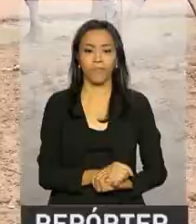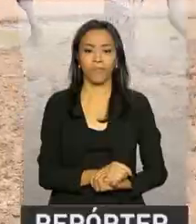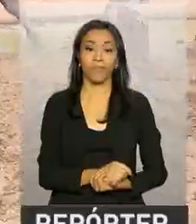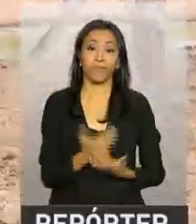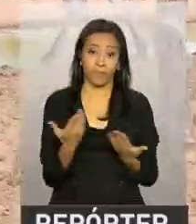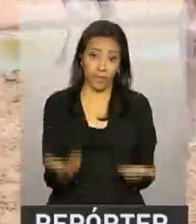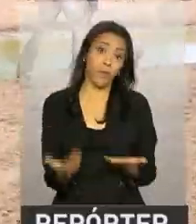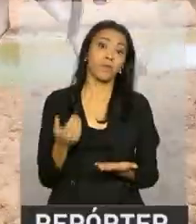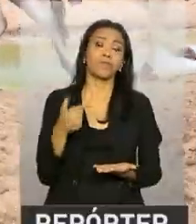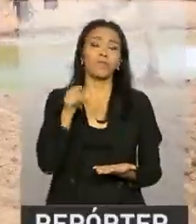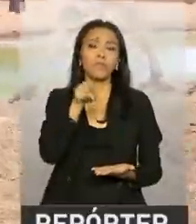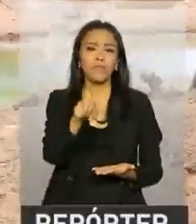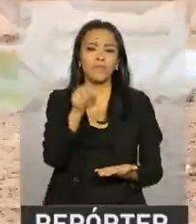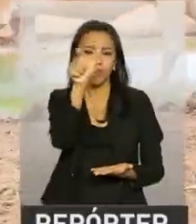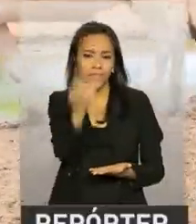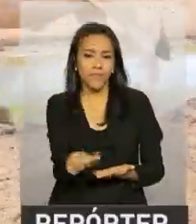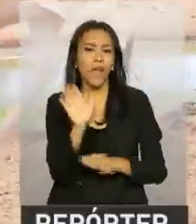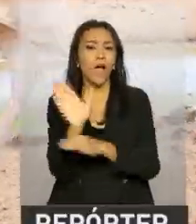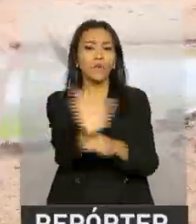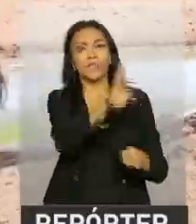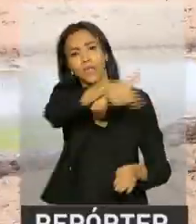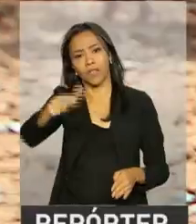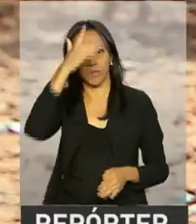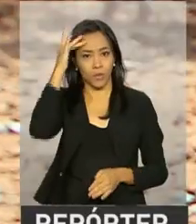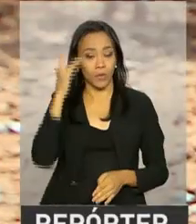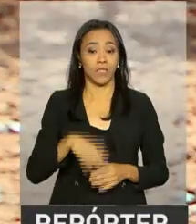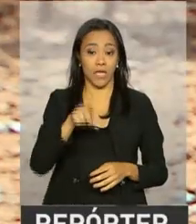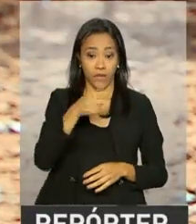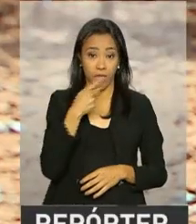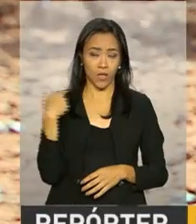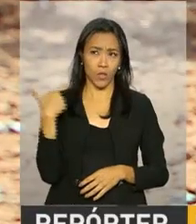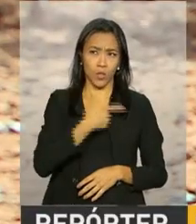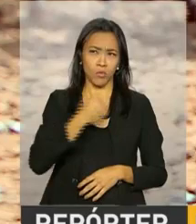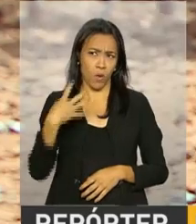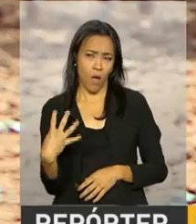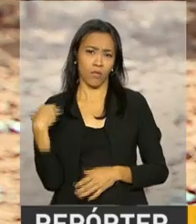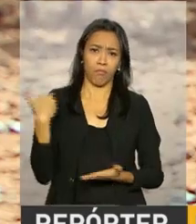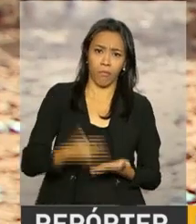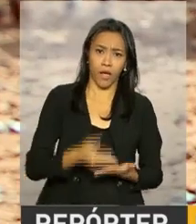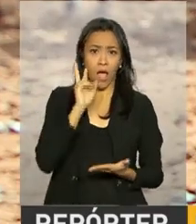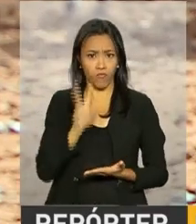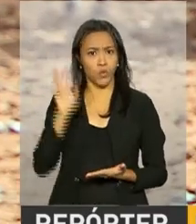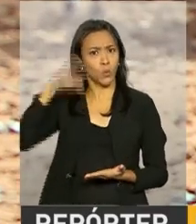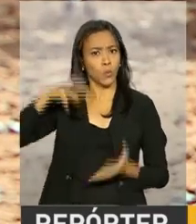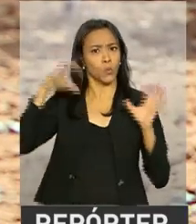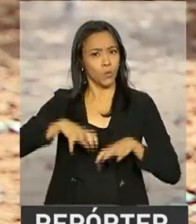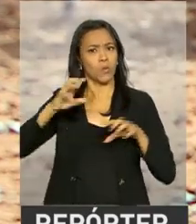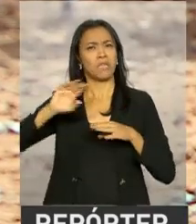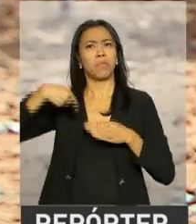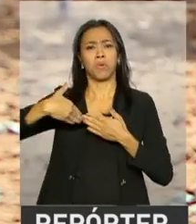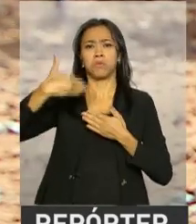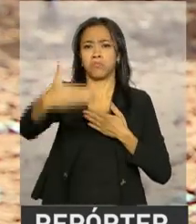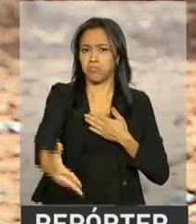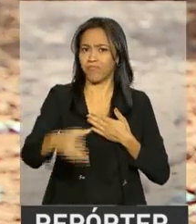Assim, se aproximar de quem mais precisa. 2004 para cá, 2004 foi quando eu vi chuva aqui à vontade. Daí para